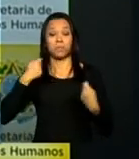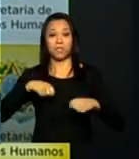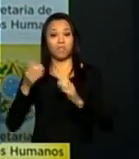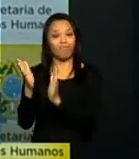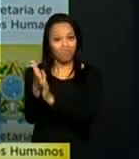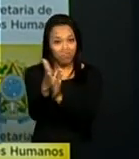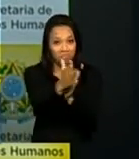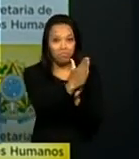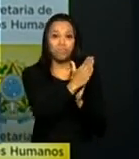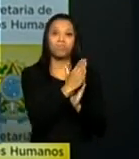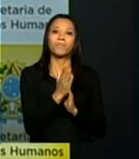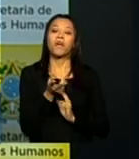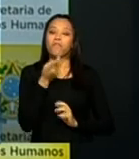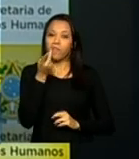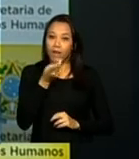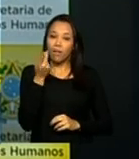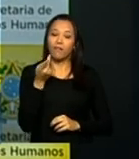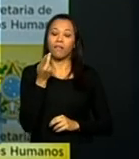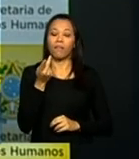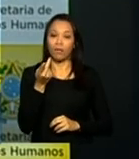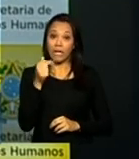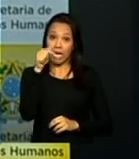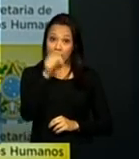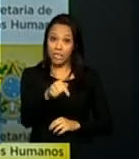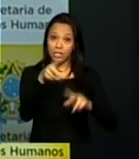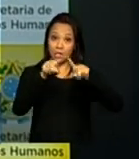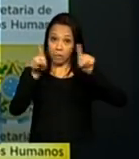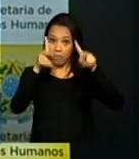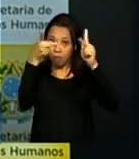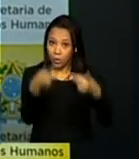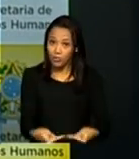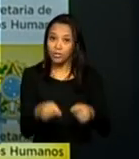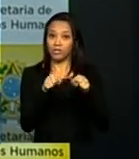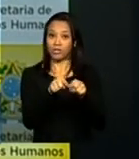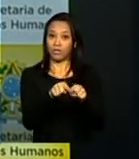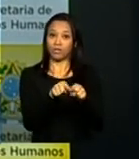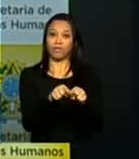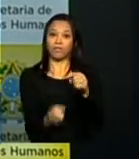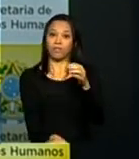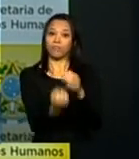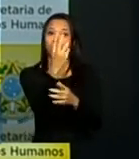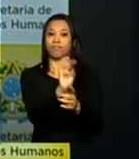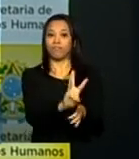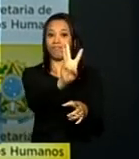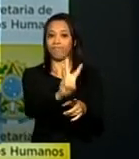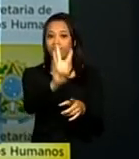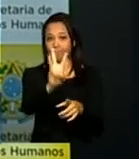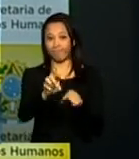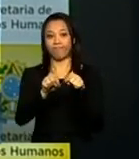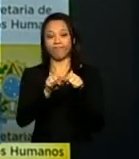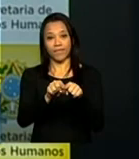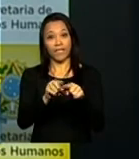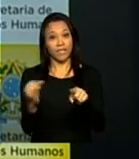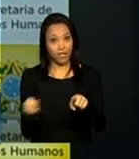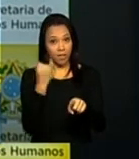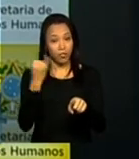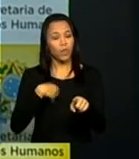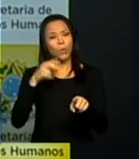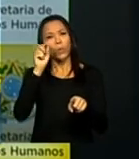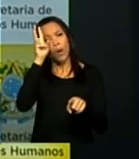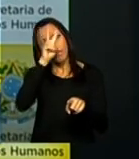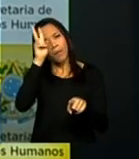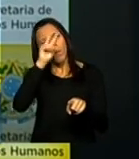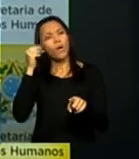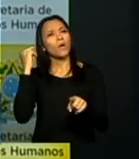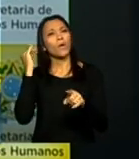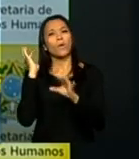destacar cada vez mais esse projeto em razão desse vínculo que existe entre a memória e